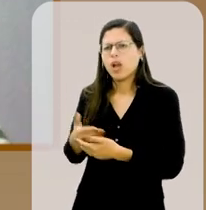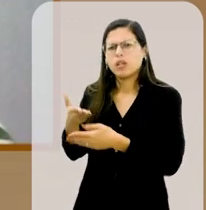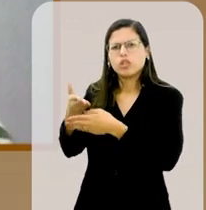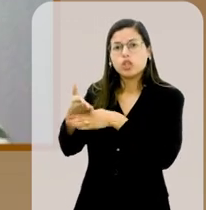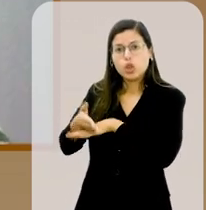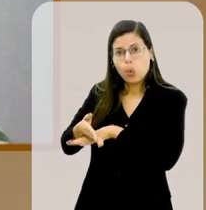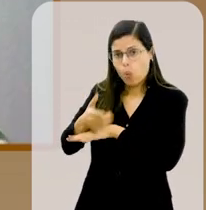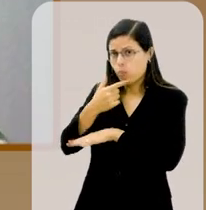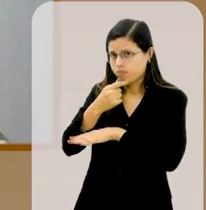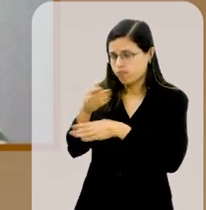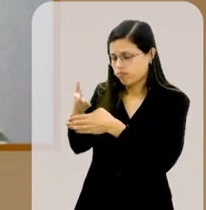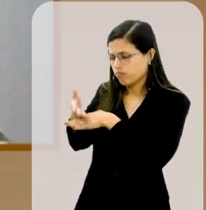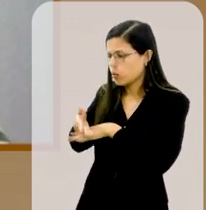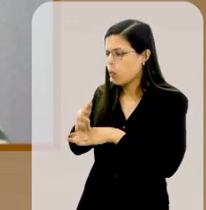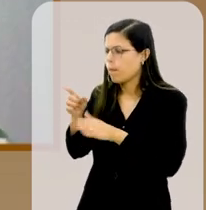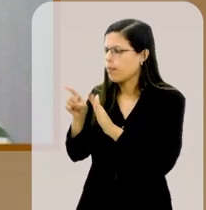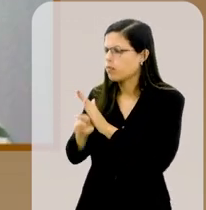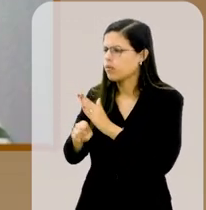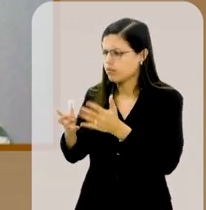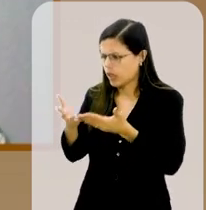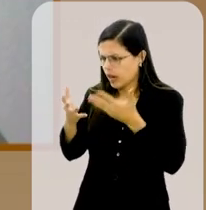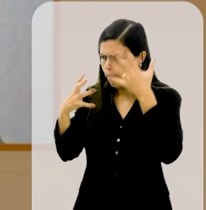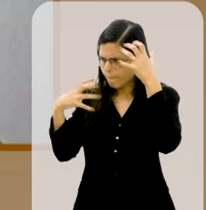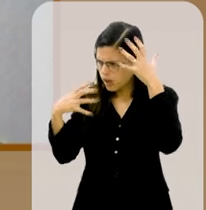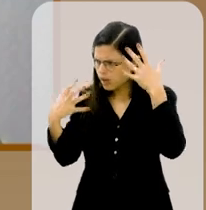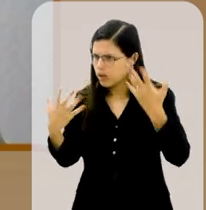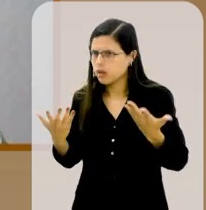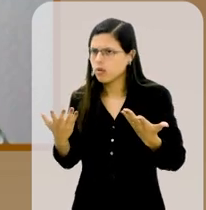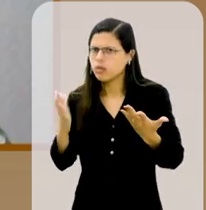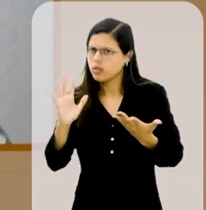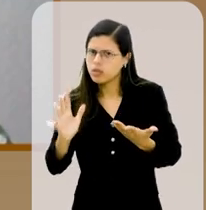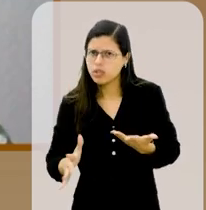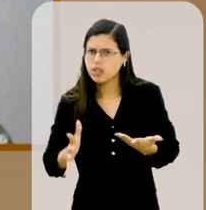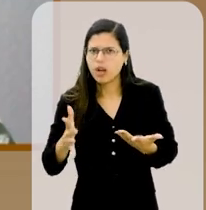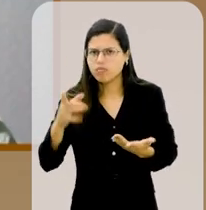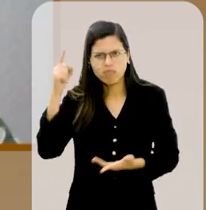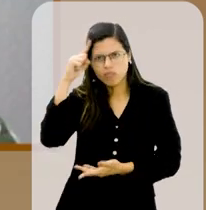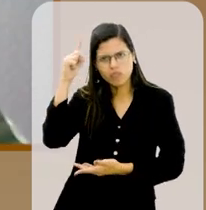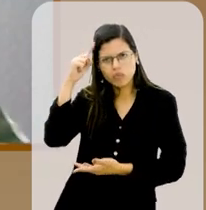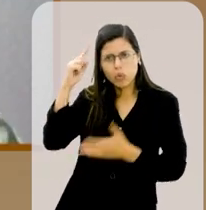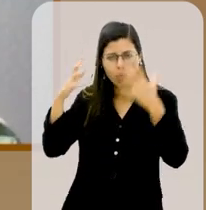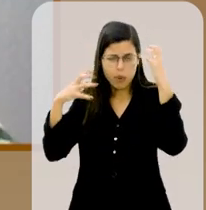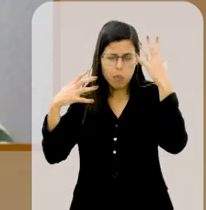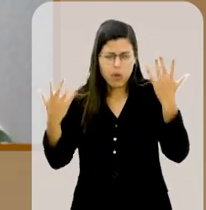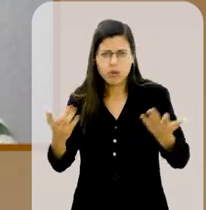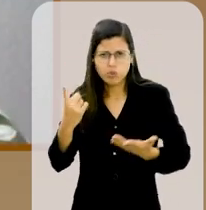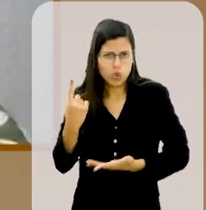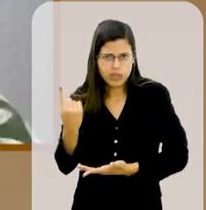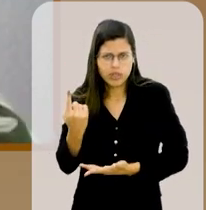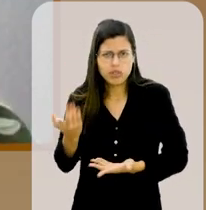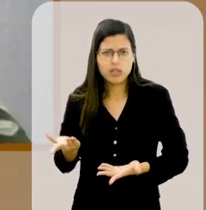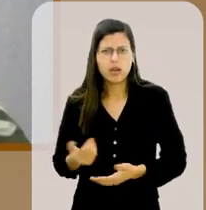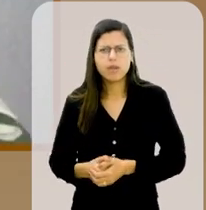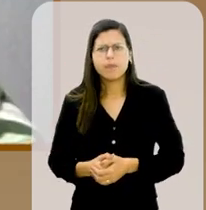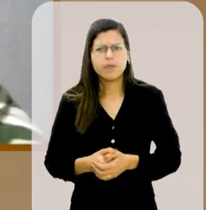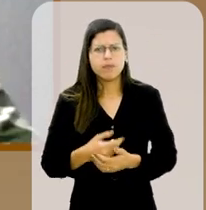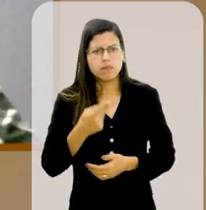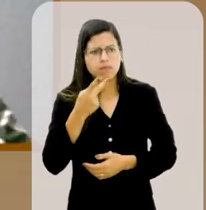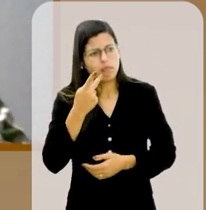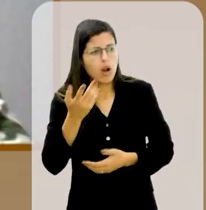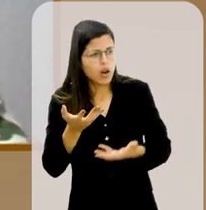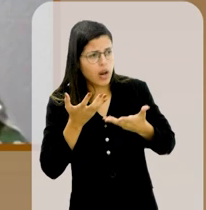ele chegou e disse, você quer tomar um banho? Eu fazia uma semana que já estavam tomando banho todo dia. Aí eu disse, quero.